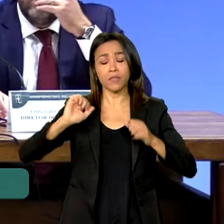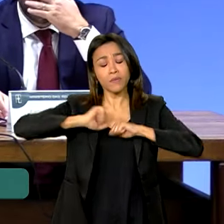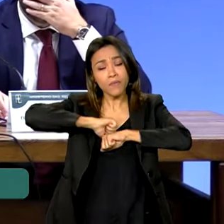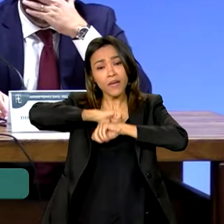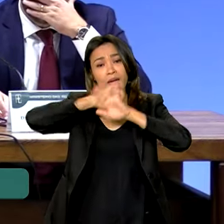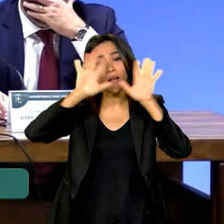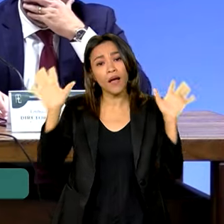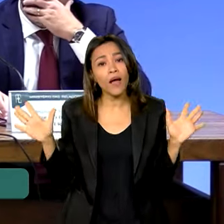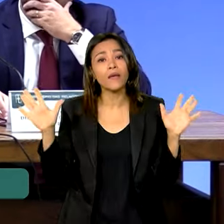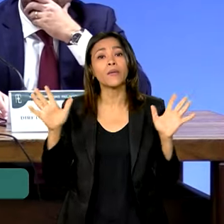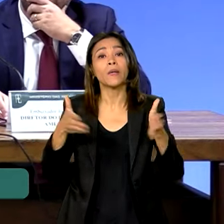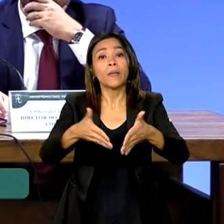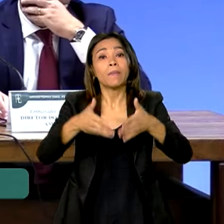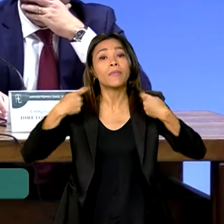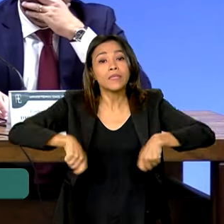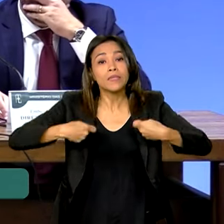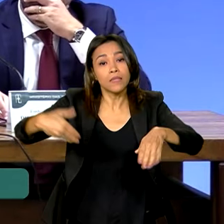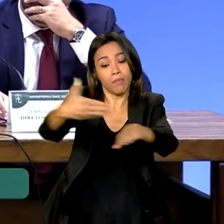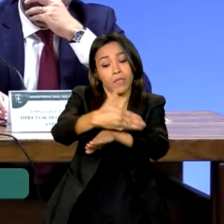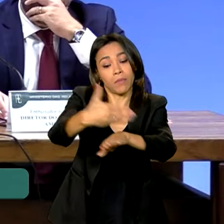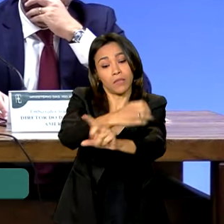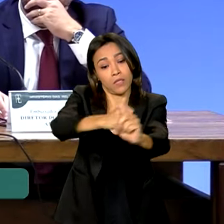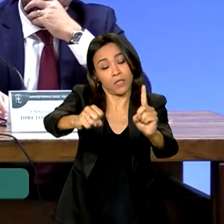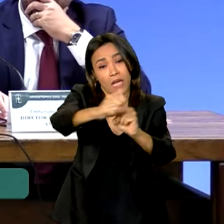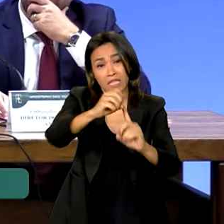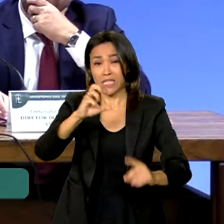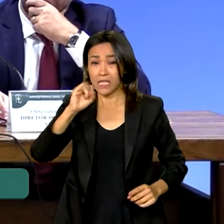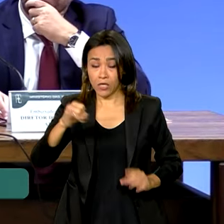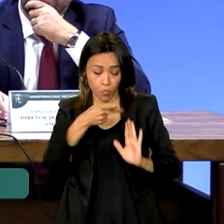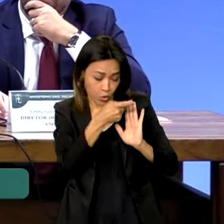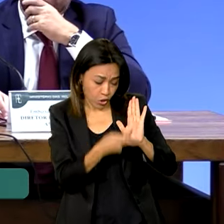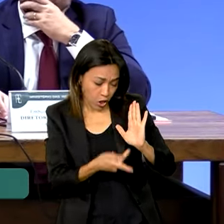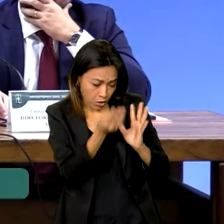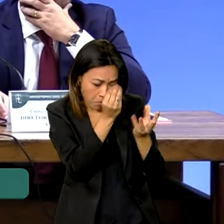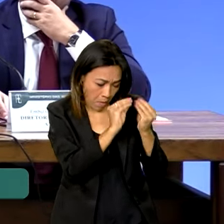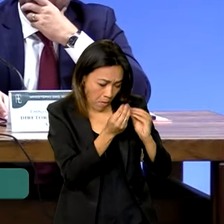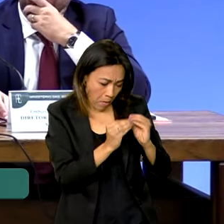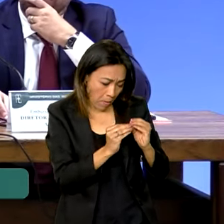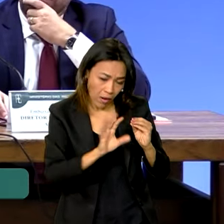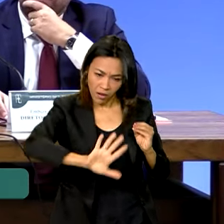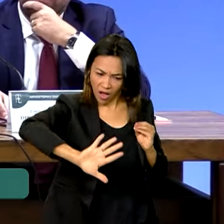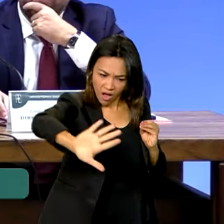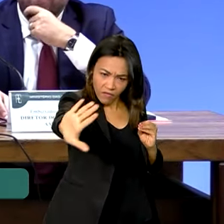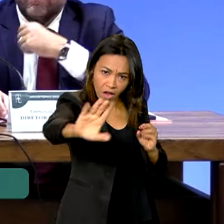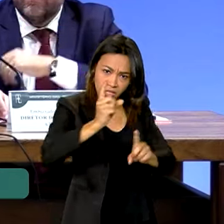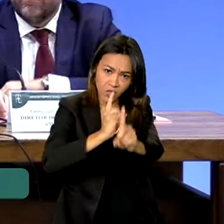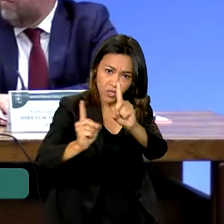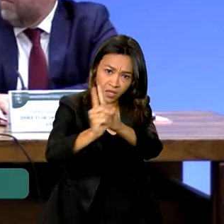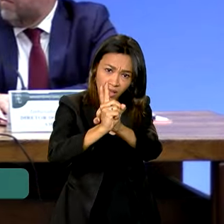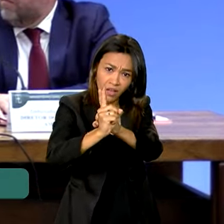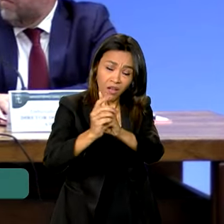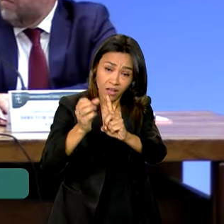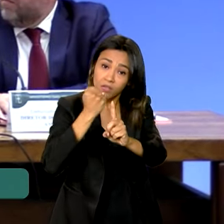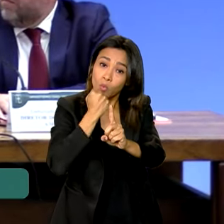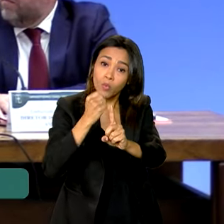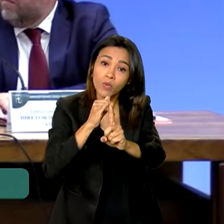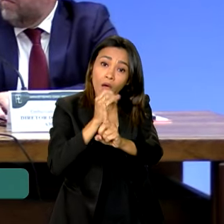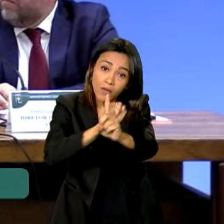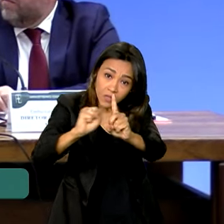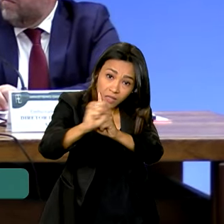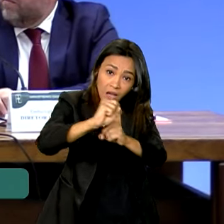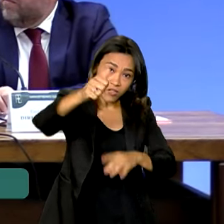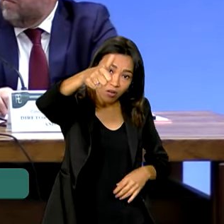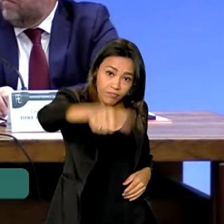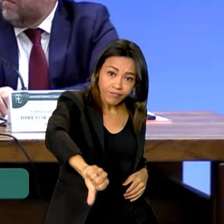a participação da sociedade. Se o projeto não for incorporado pela sociedade brasileira, ele tem pouco valor. Então, é importante